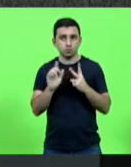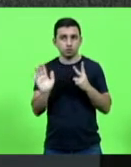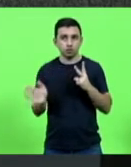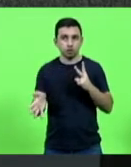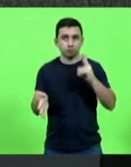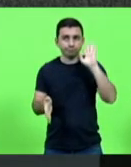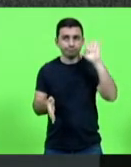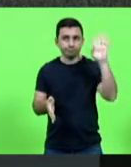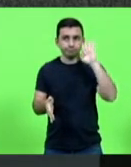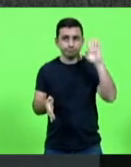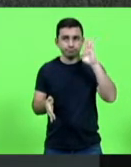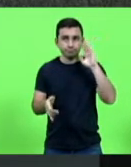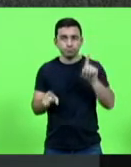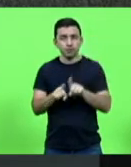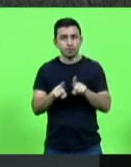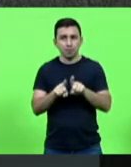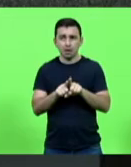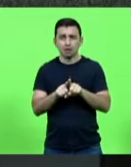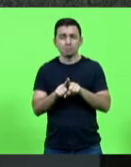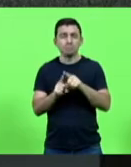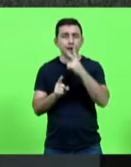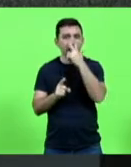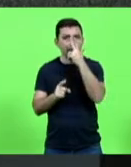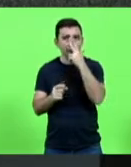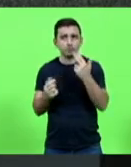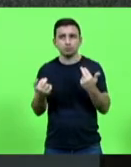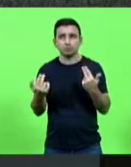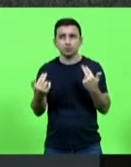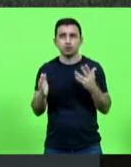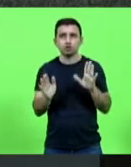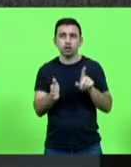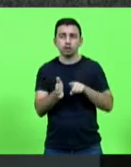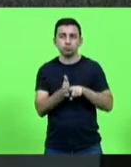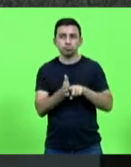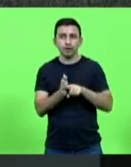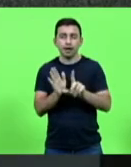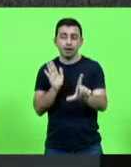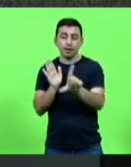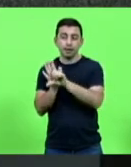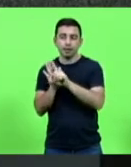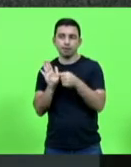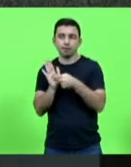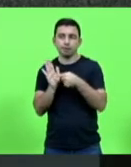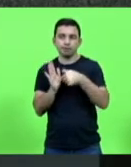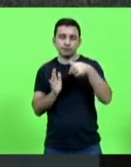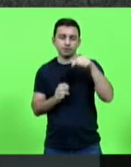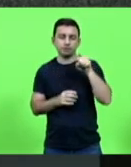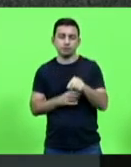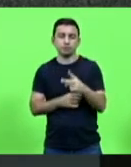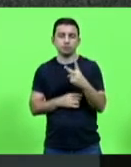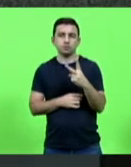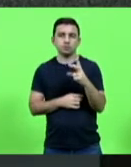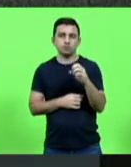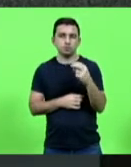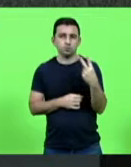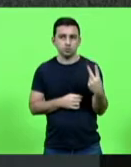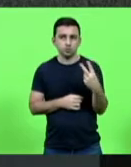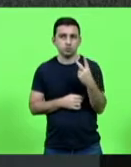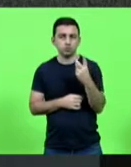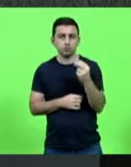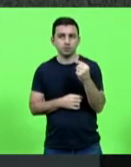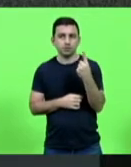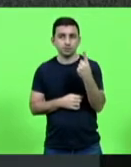com disposições semelhantes àquelas delineadas na Lei nº 7.202, de 2016,